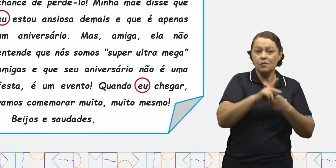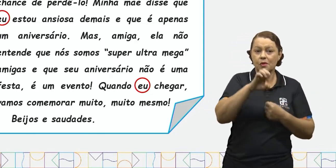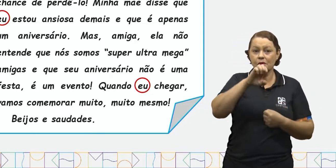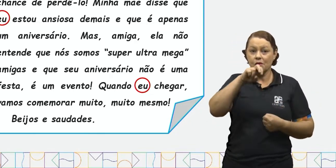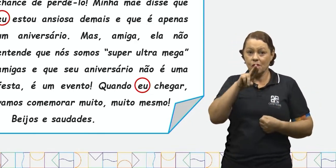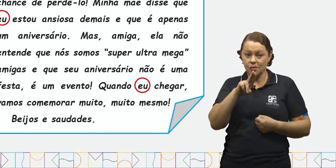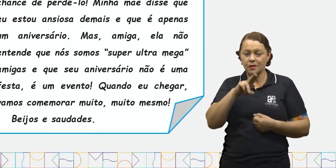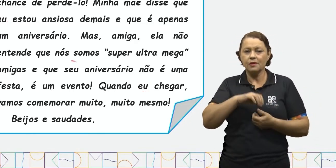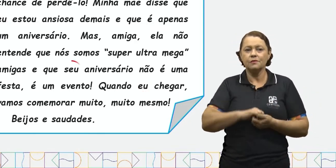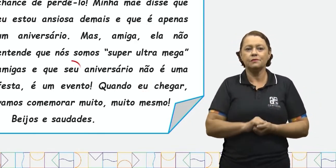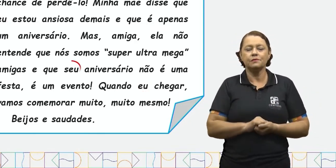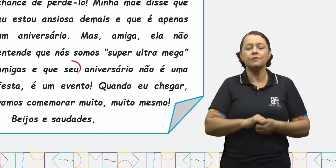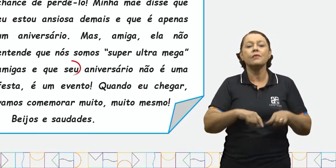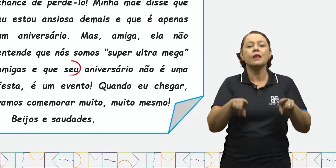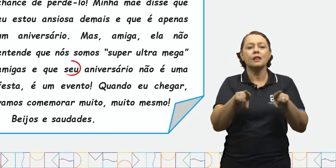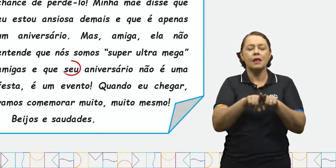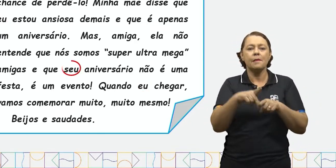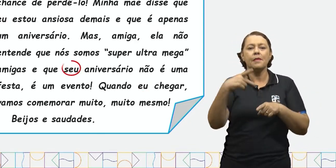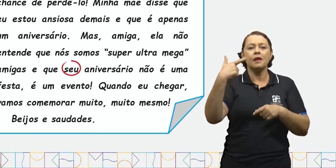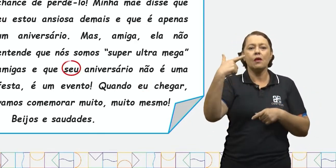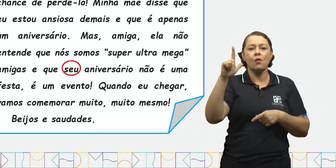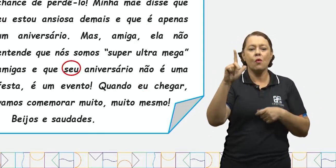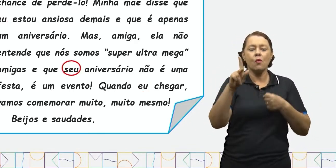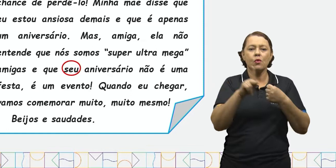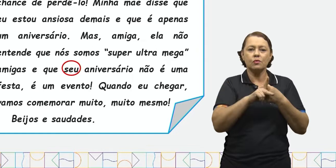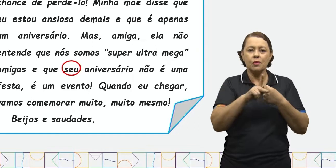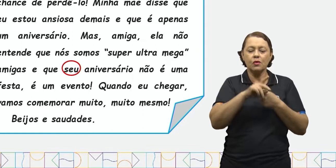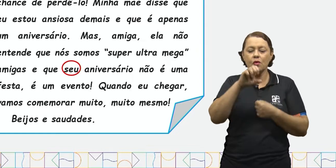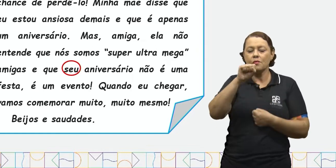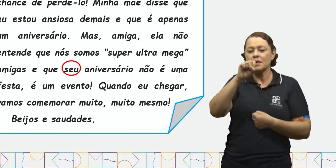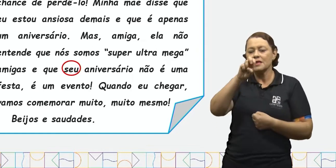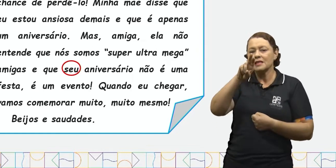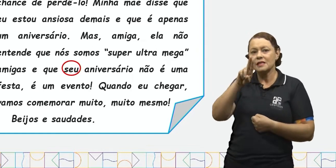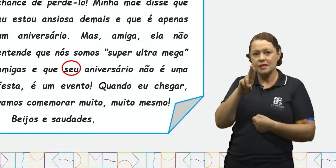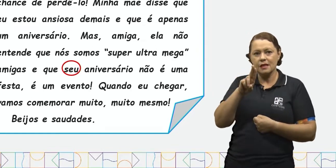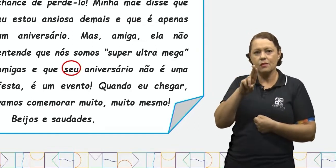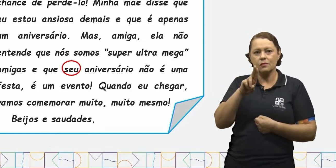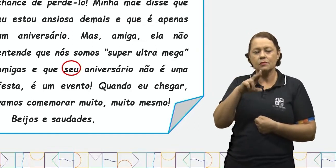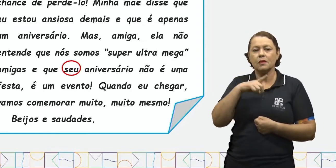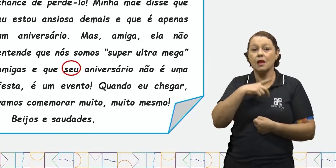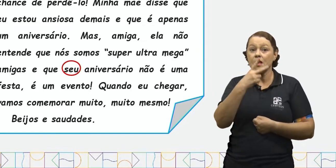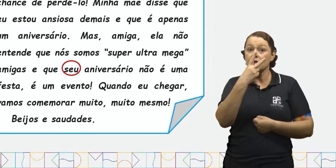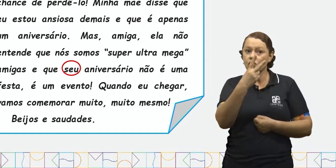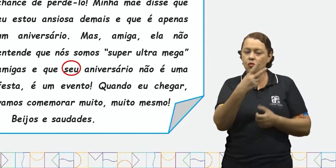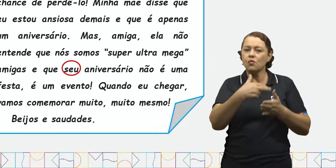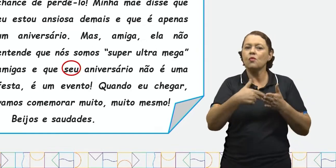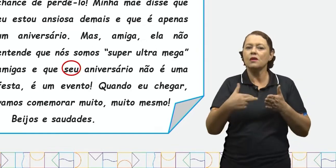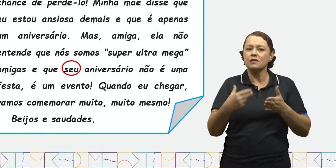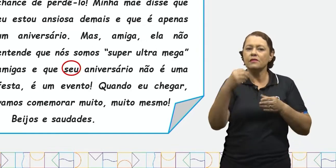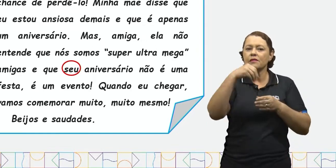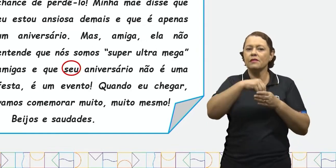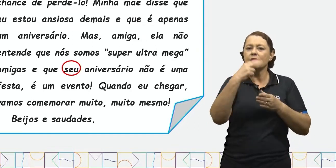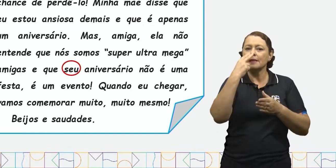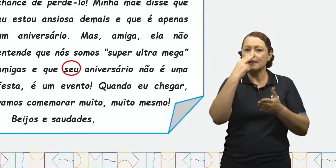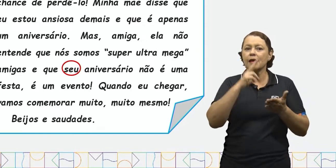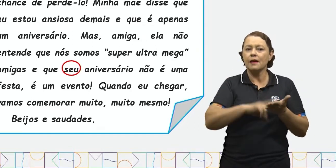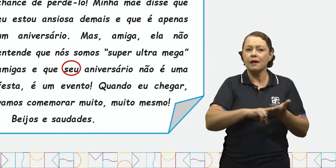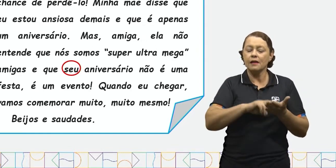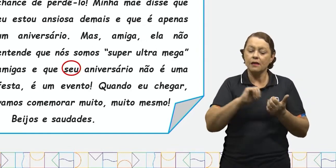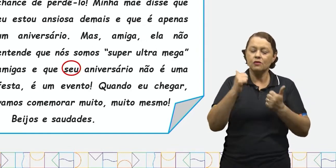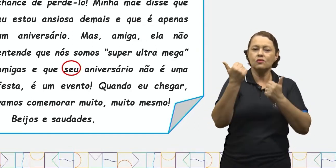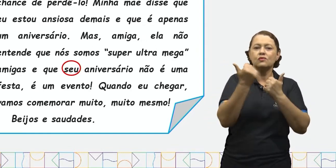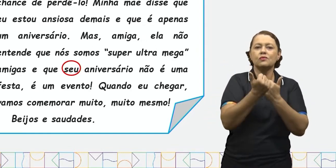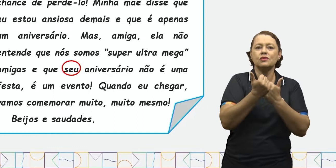que temos na carta é o pronome seu. Ele aparece duas vezes nela. Ele substitui as palavras